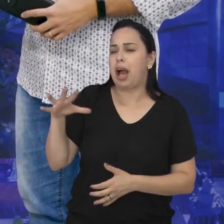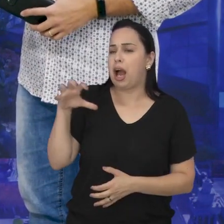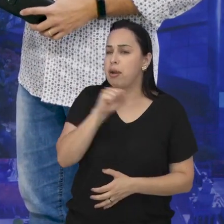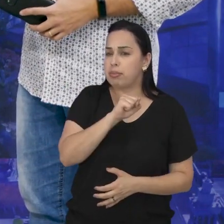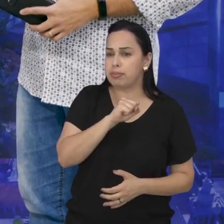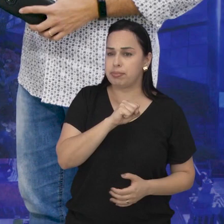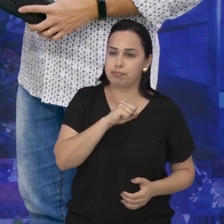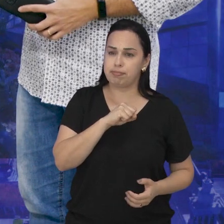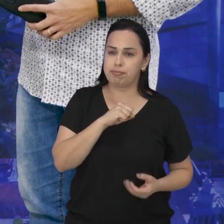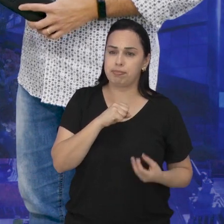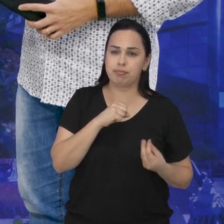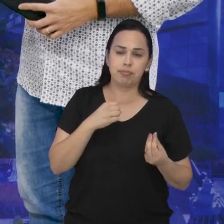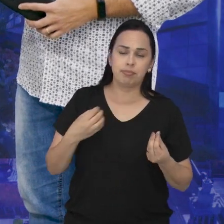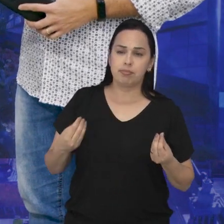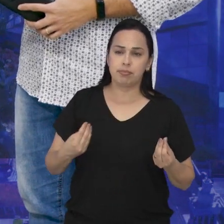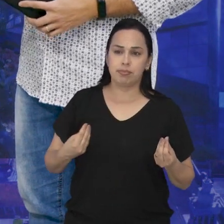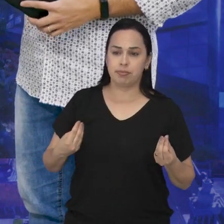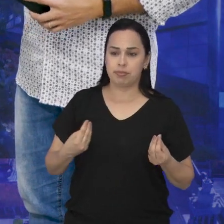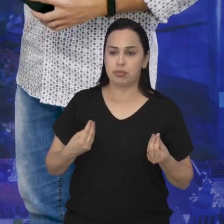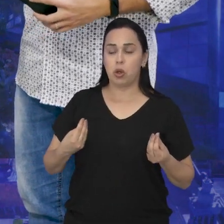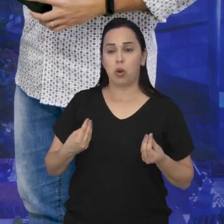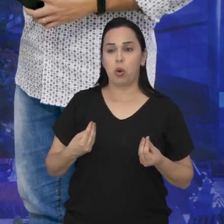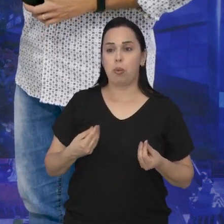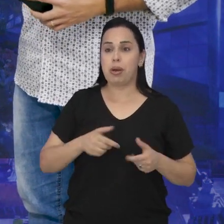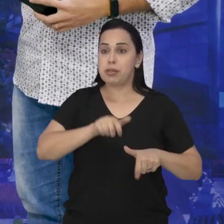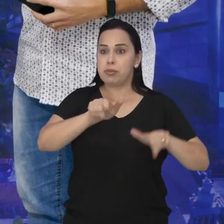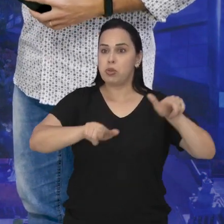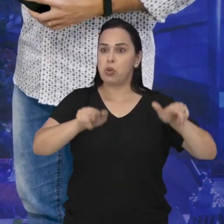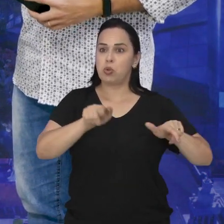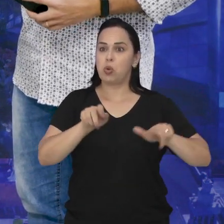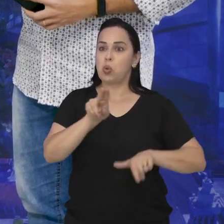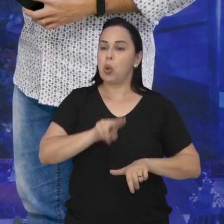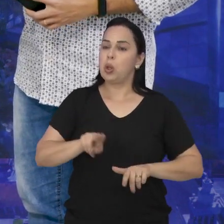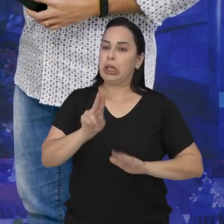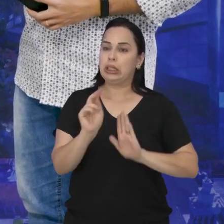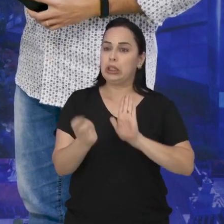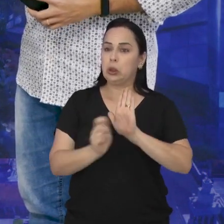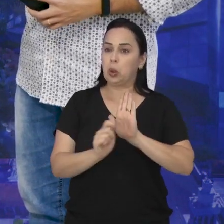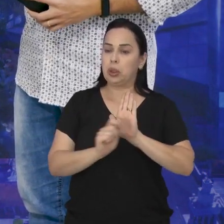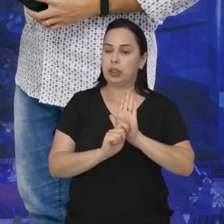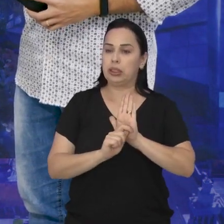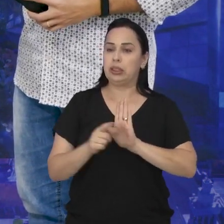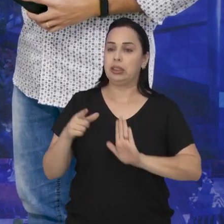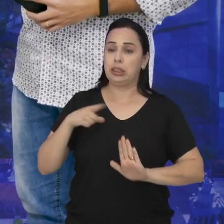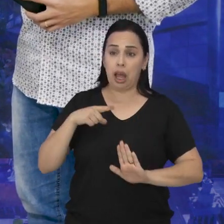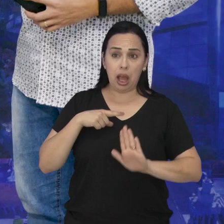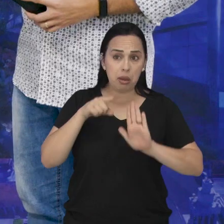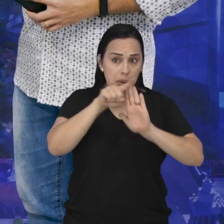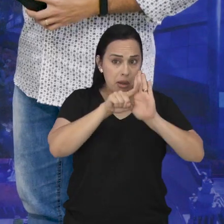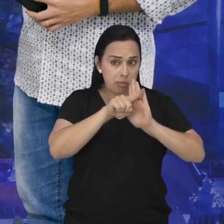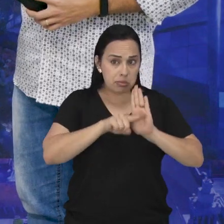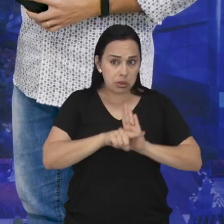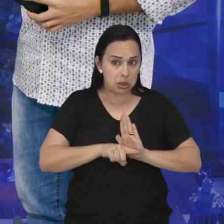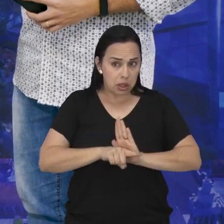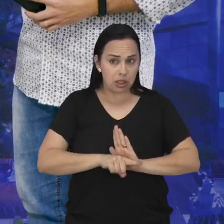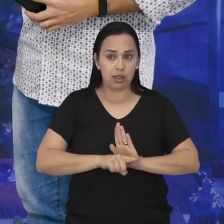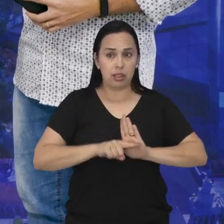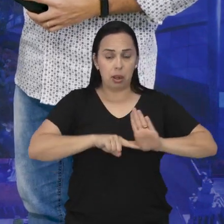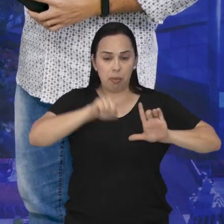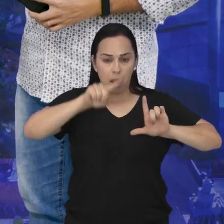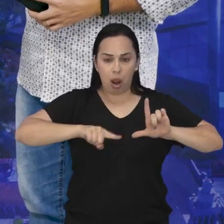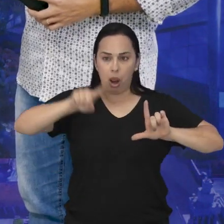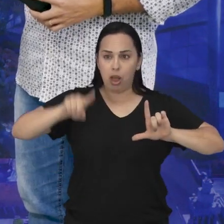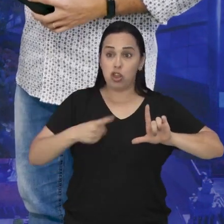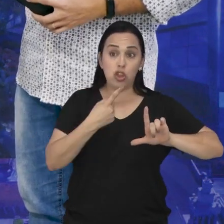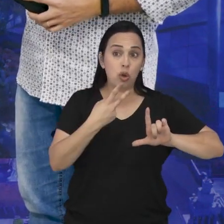está o uso das drogas. A gente tem um dado de que aumentou 12%